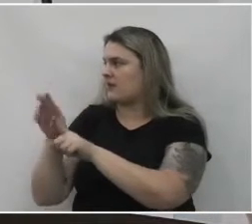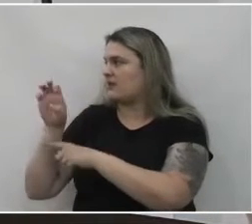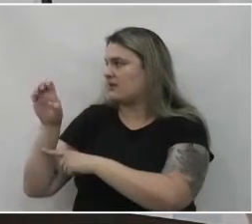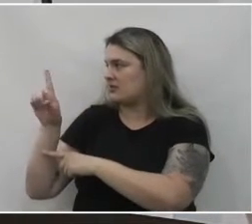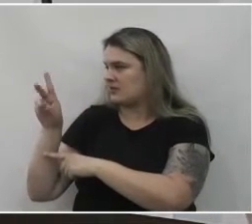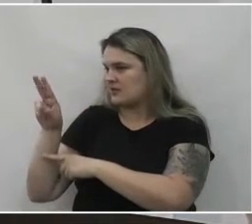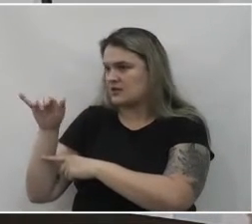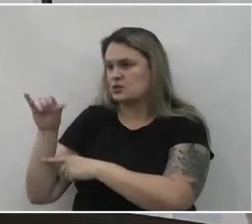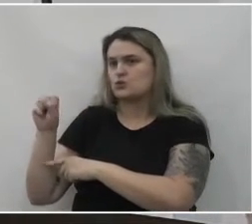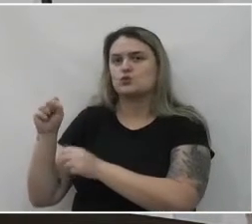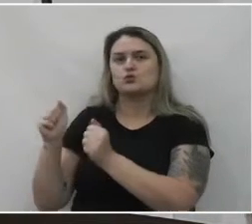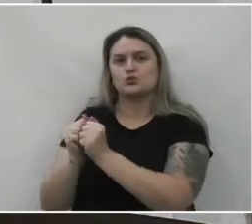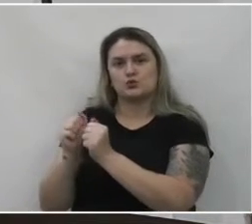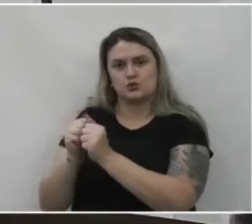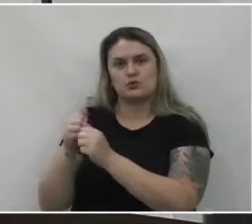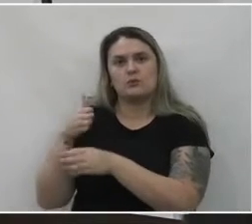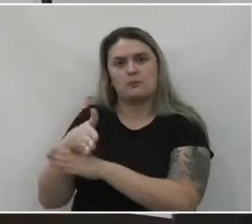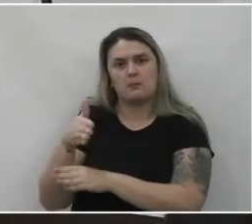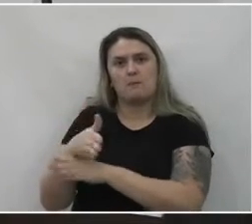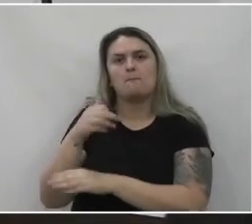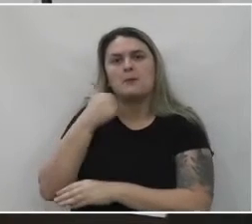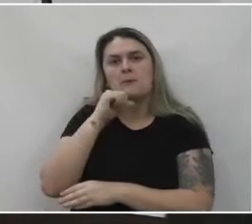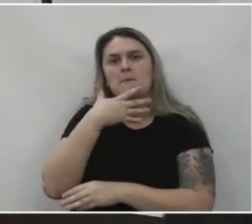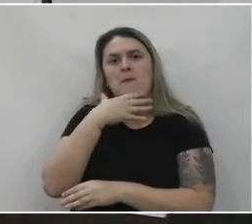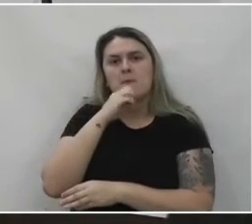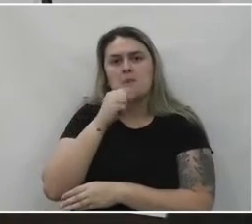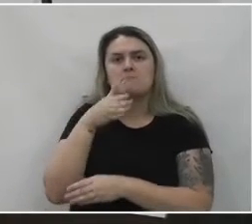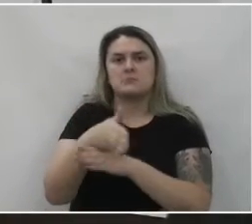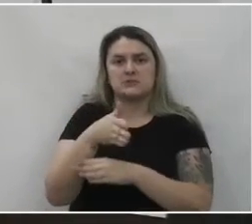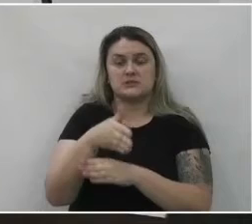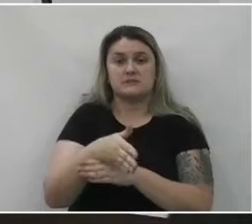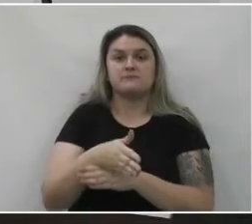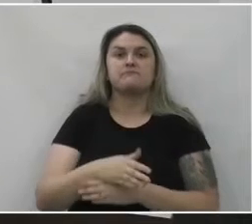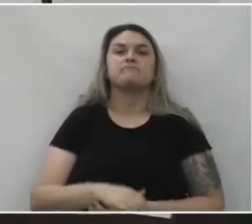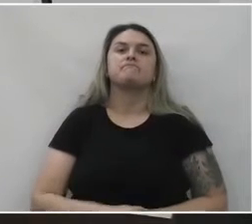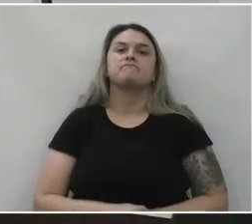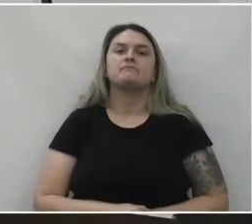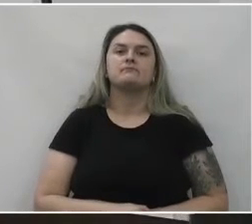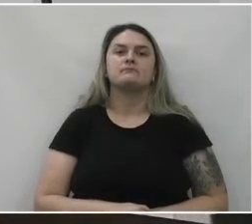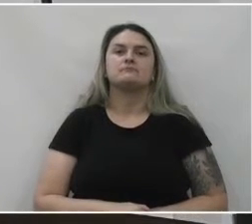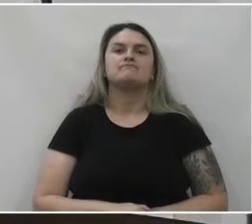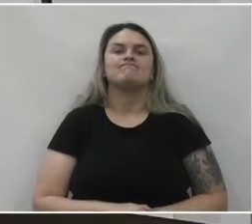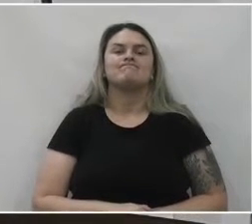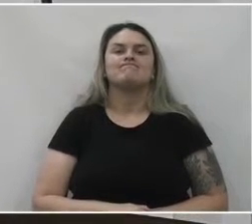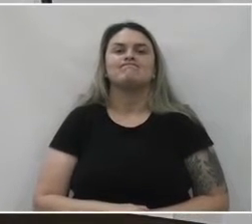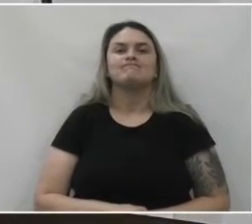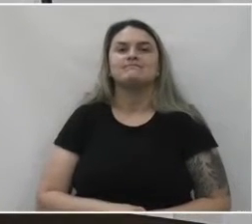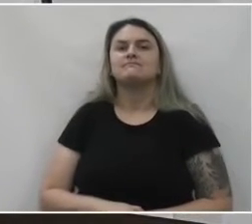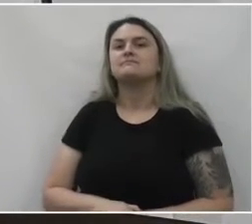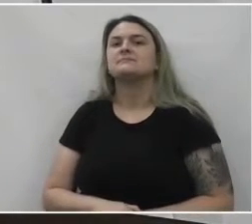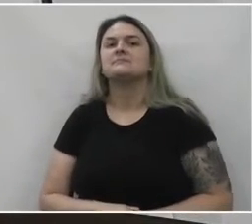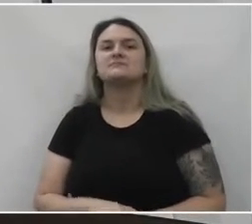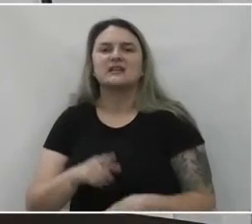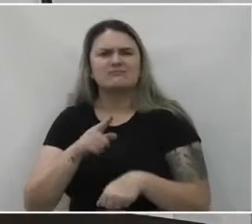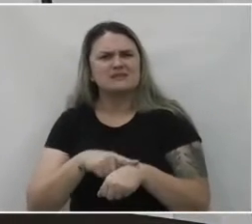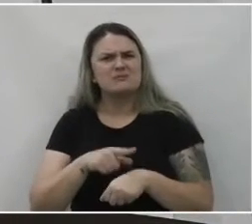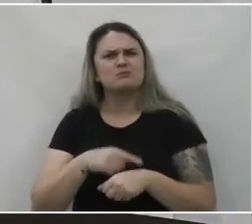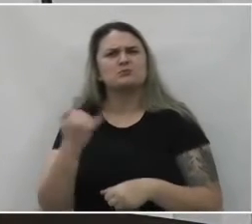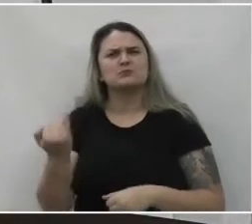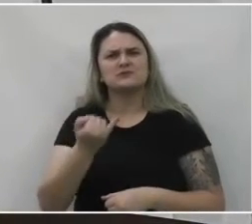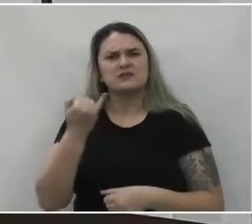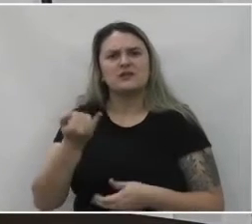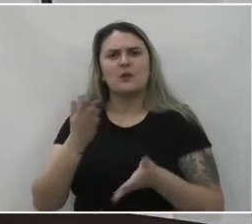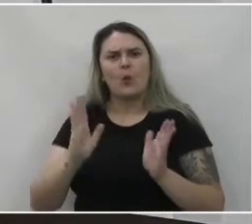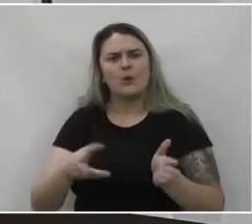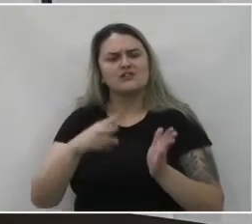parte dos pais atuantes na associação. E, para a gente, é um momento muito importante poder estar lendo